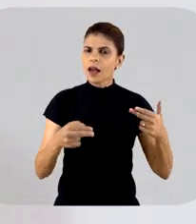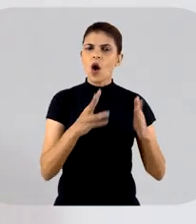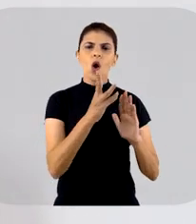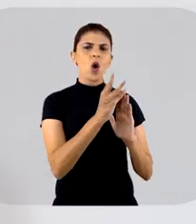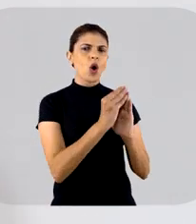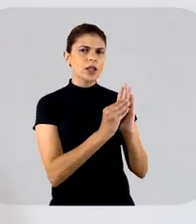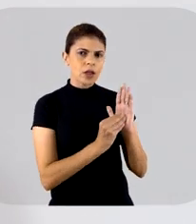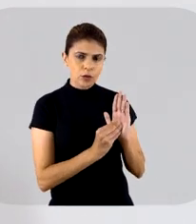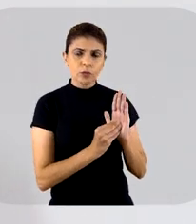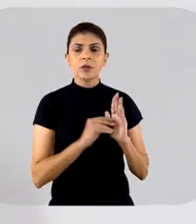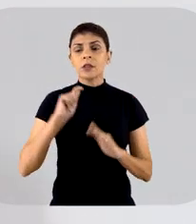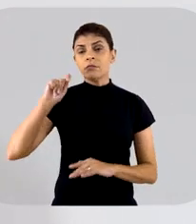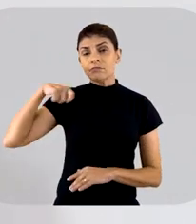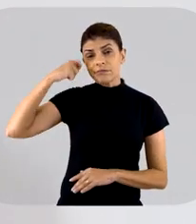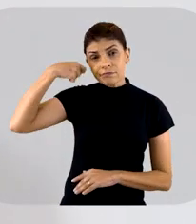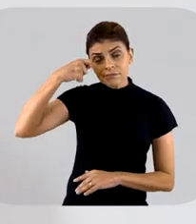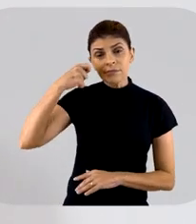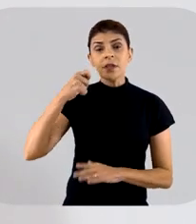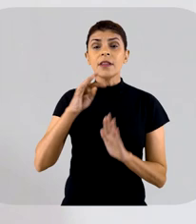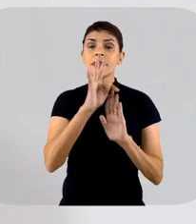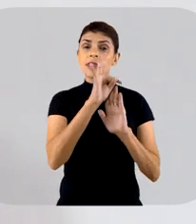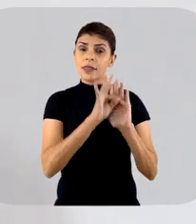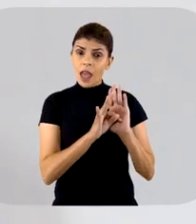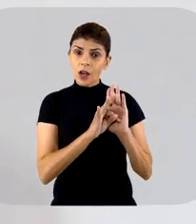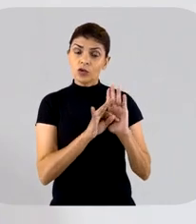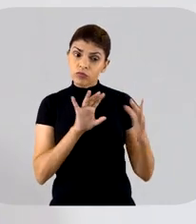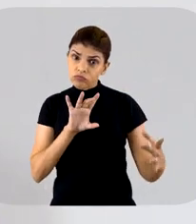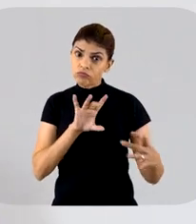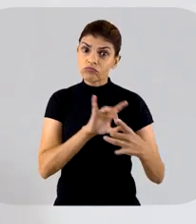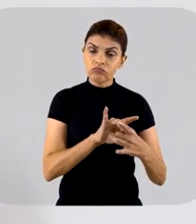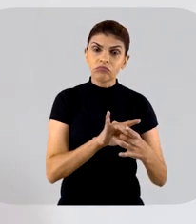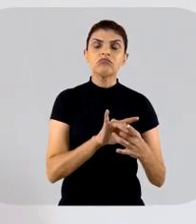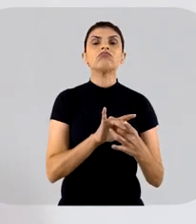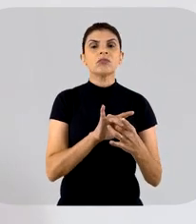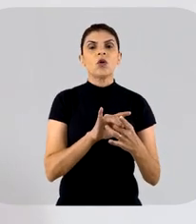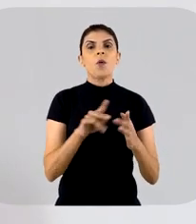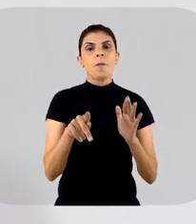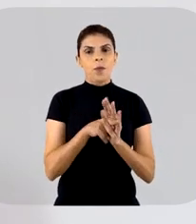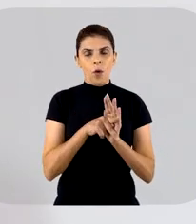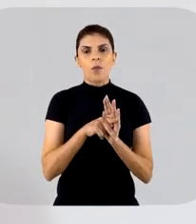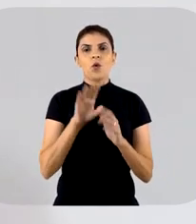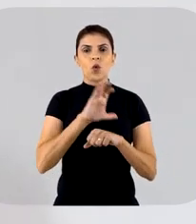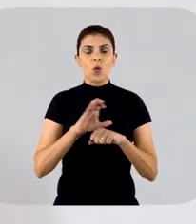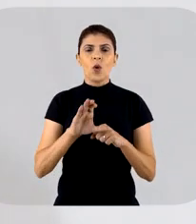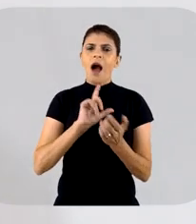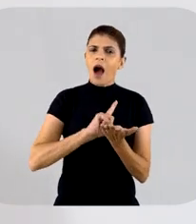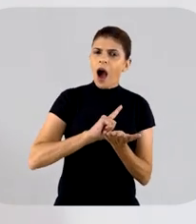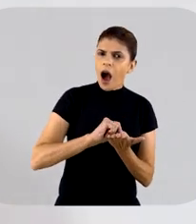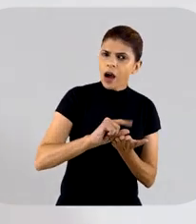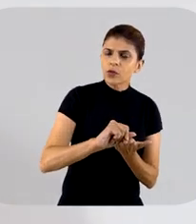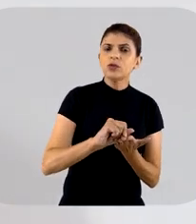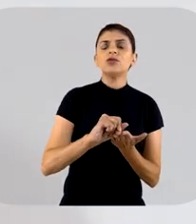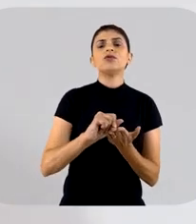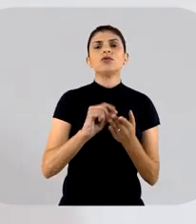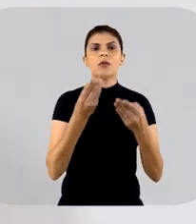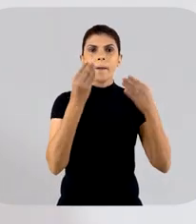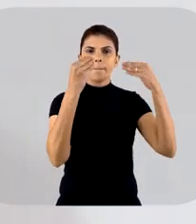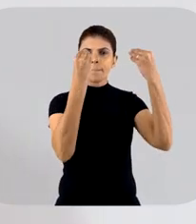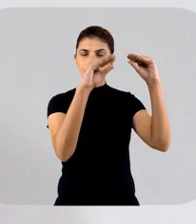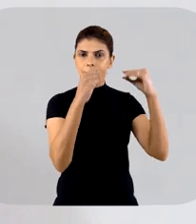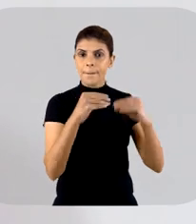e conteúdos, a textos especialmente elaborados para o curso, uma seleção de artigos e livros em formato em PDF,